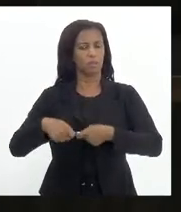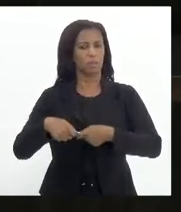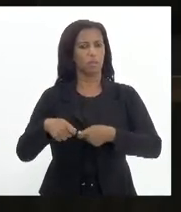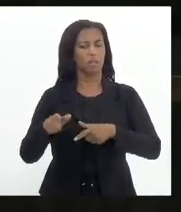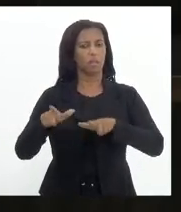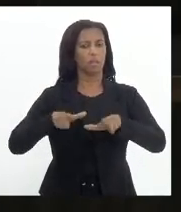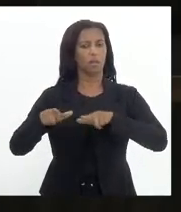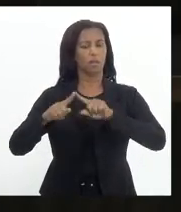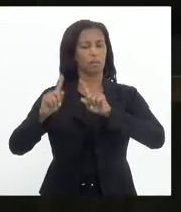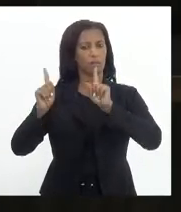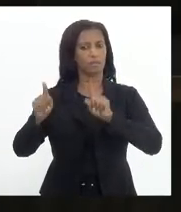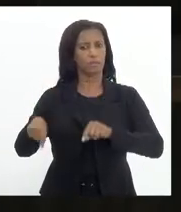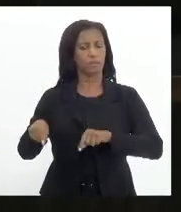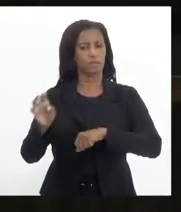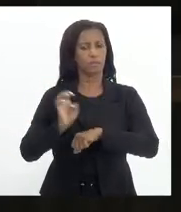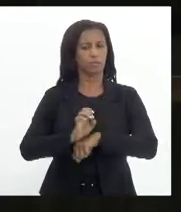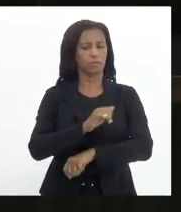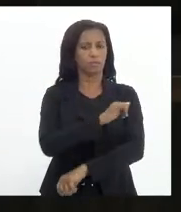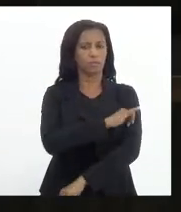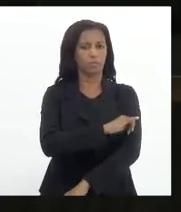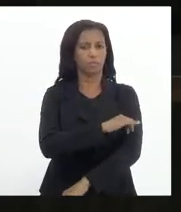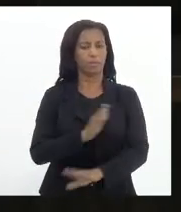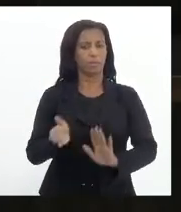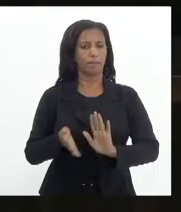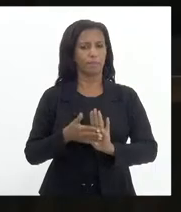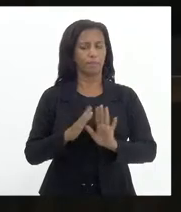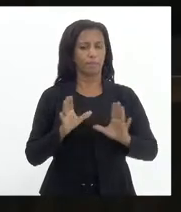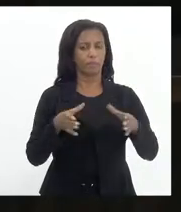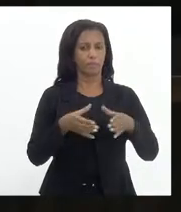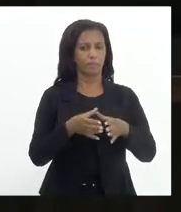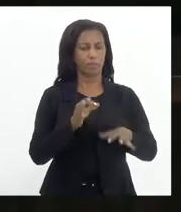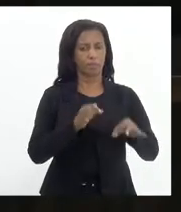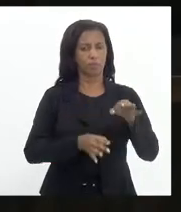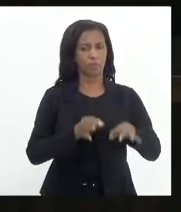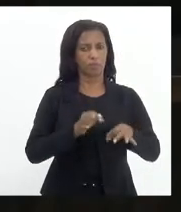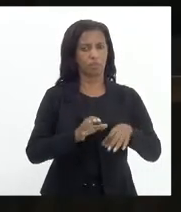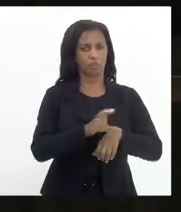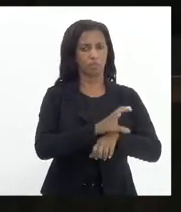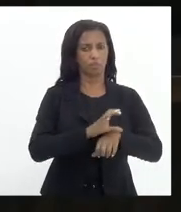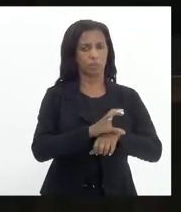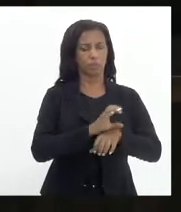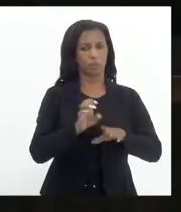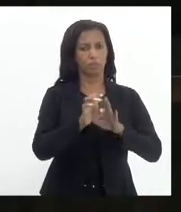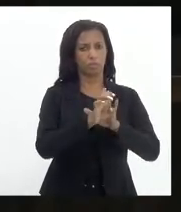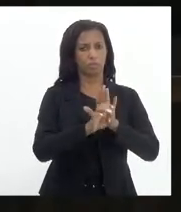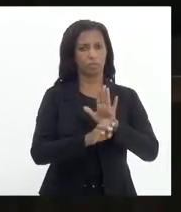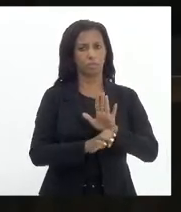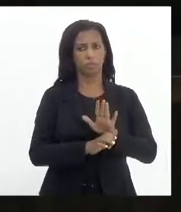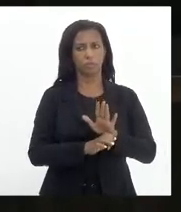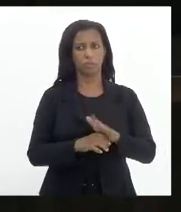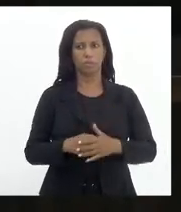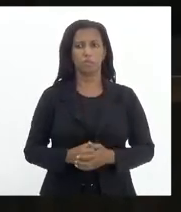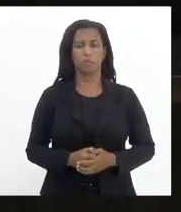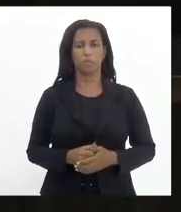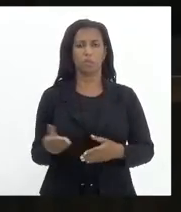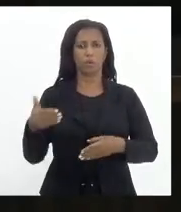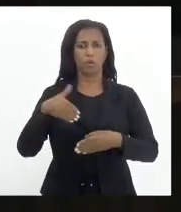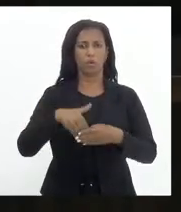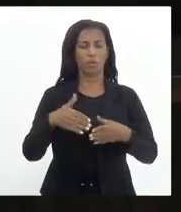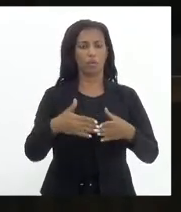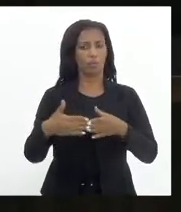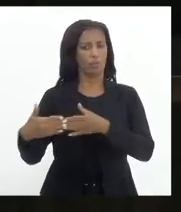serviços públicos no Estado do Rio de Janeiro. Pareceres da Comissão de Constituição e Justiça pela constitucionalidade com emendas, com voto em